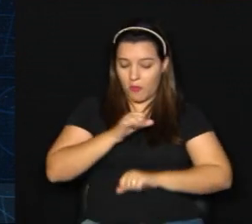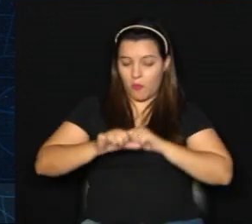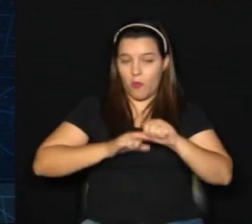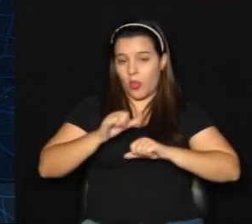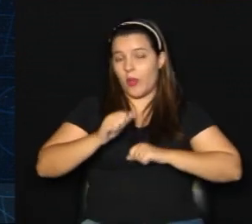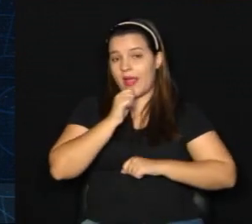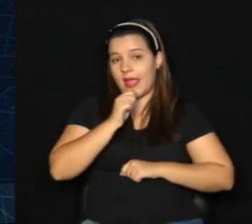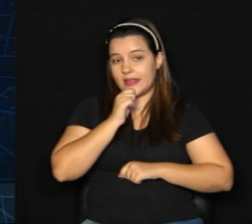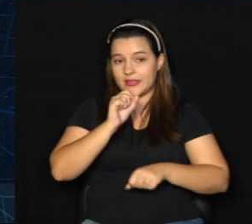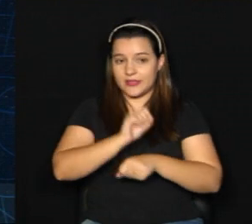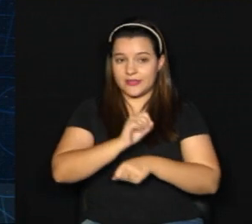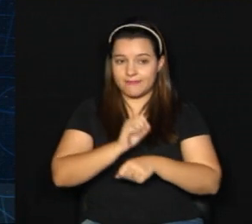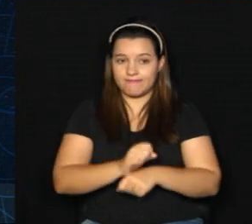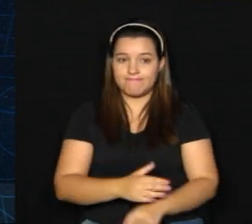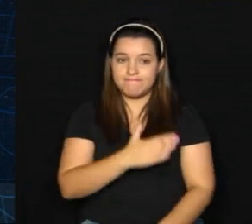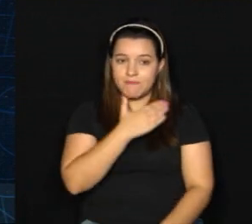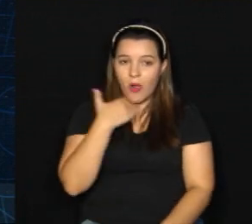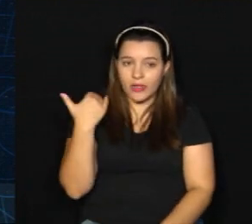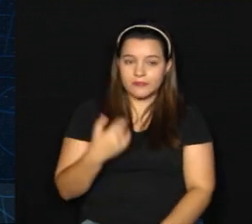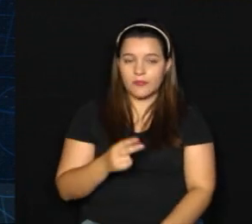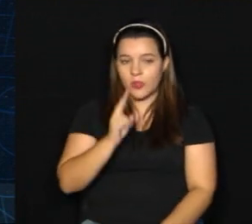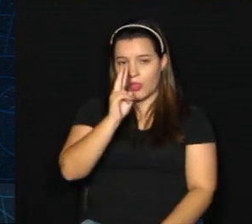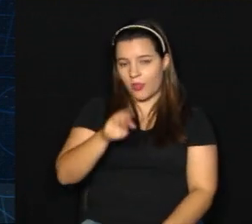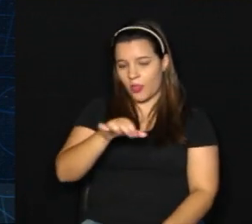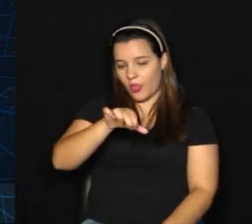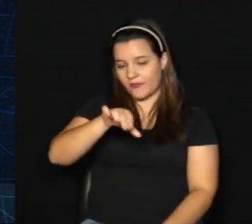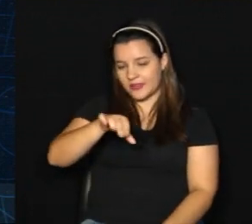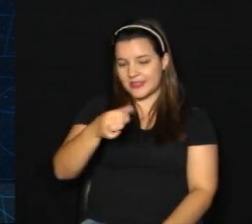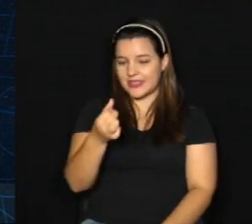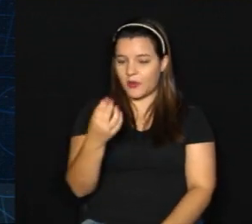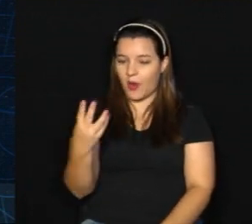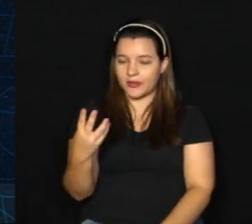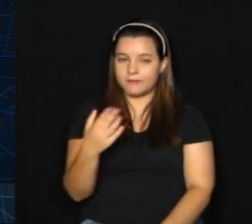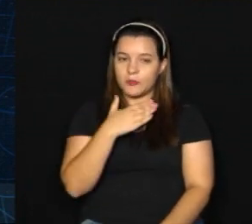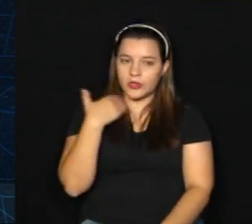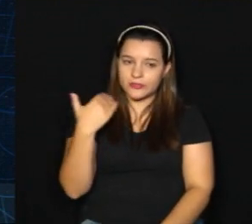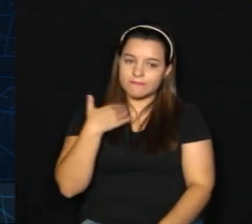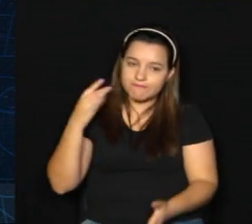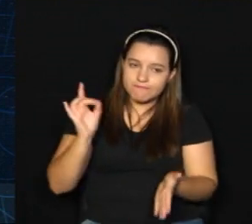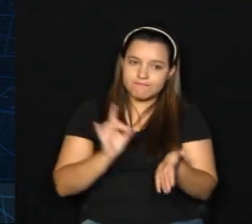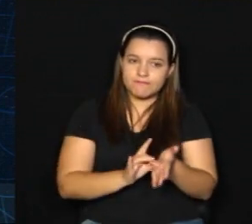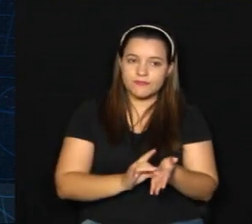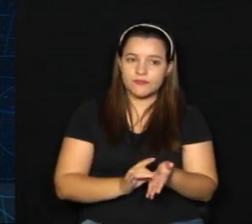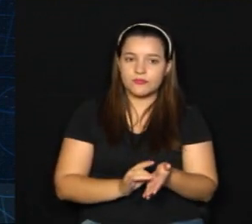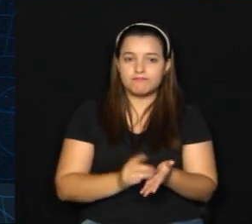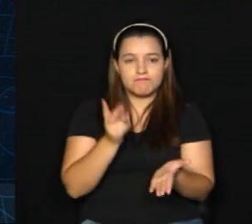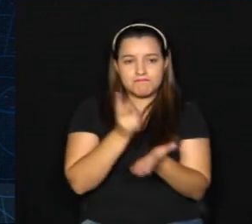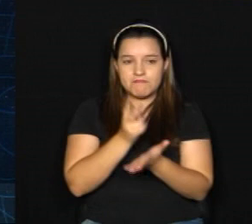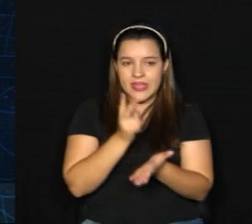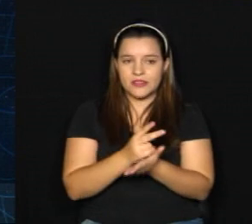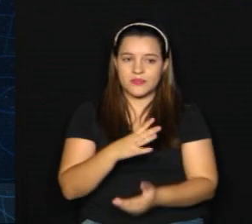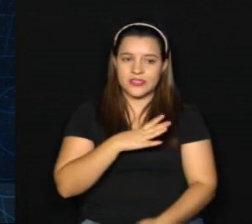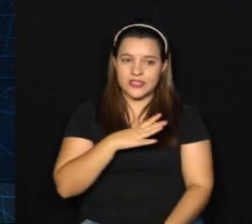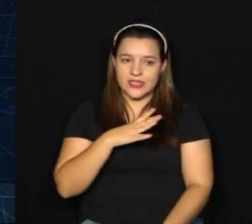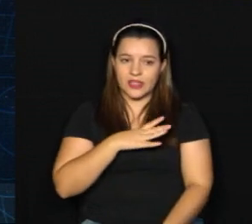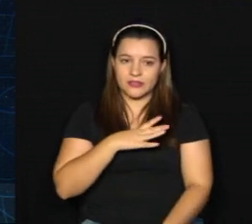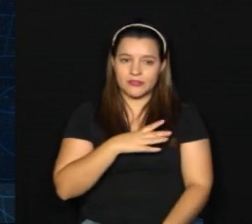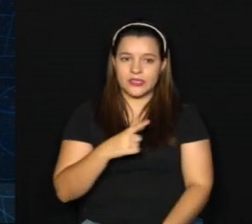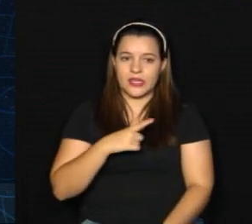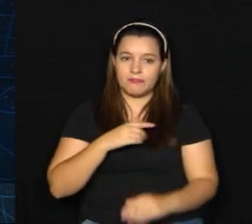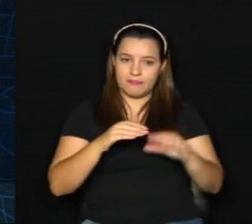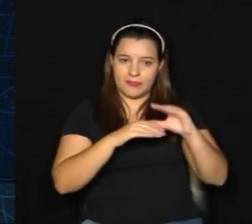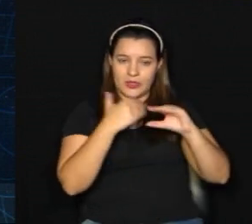Agora, quando a gente vai falar dos óbitos, são 2.964 mortes. E são as mesmas cidades também que fizeram